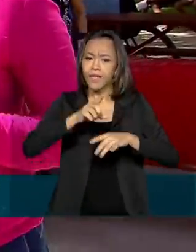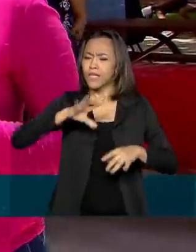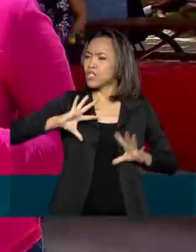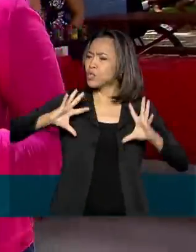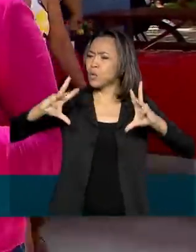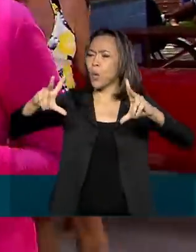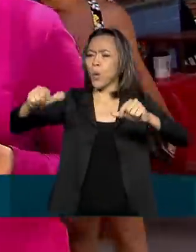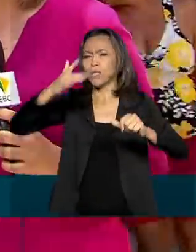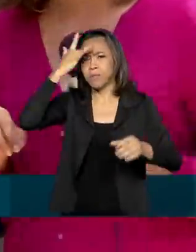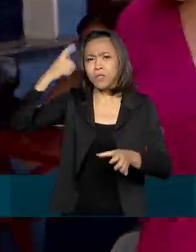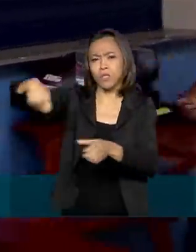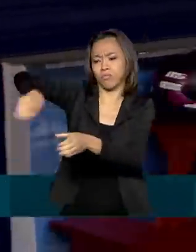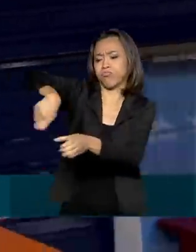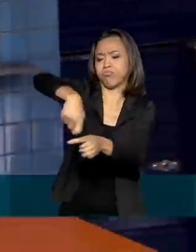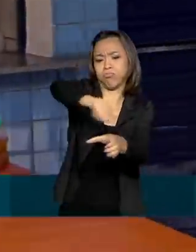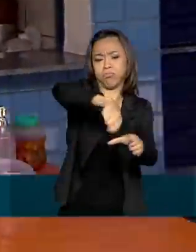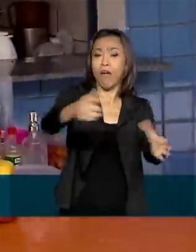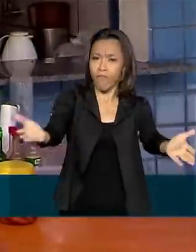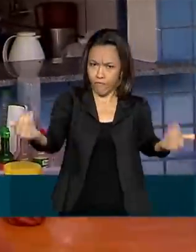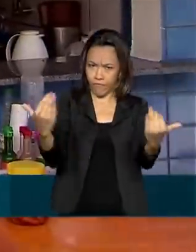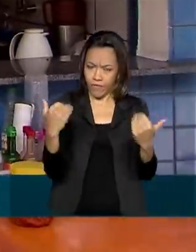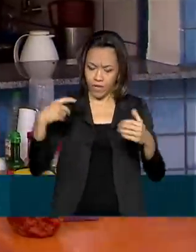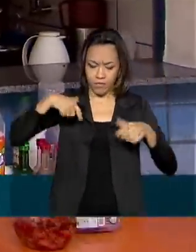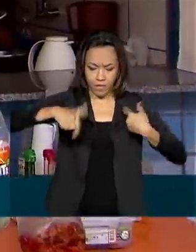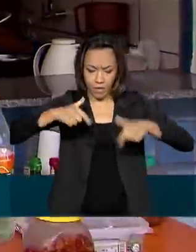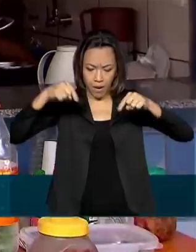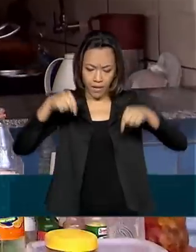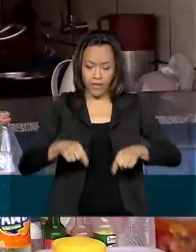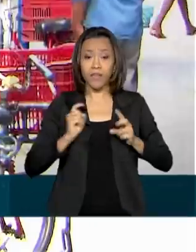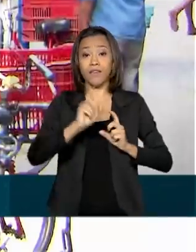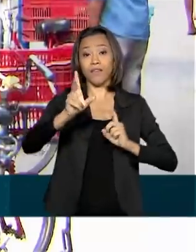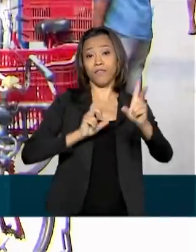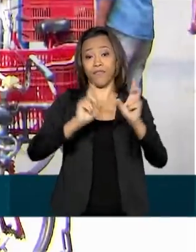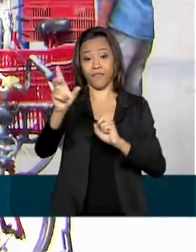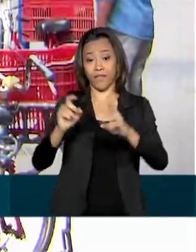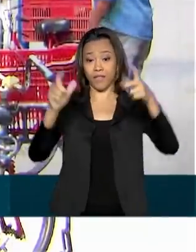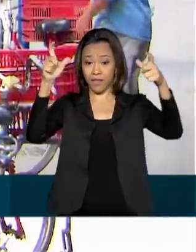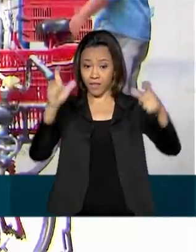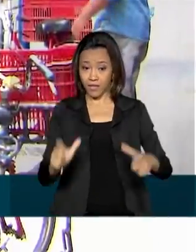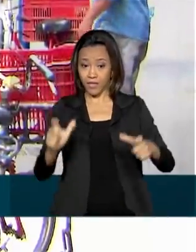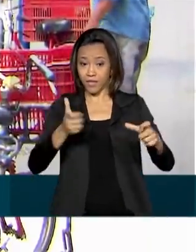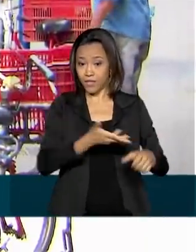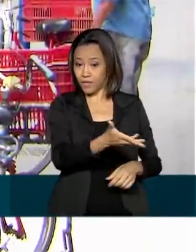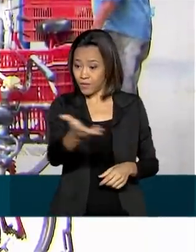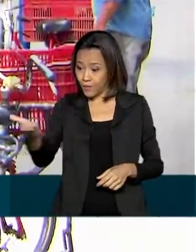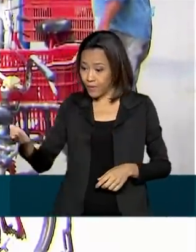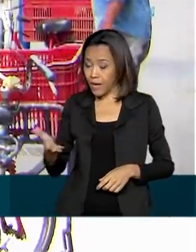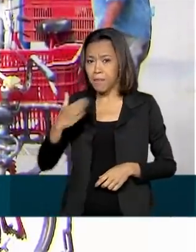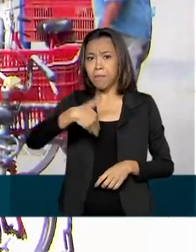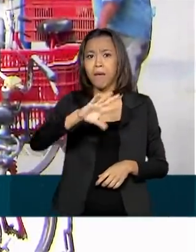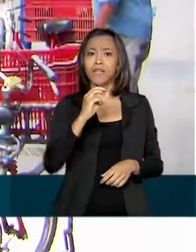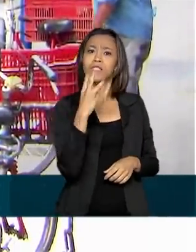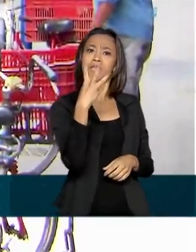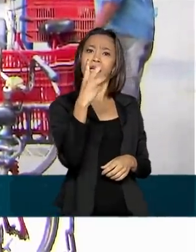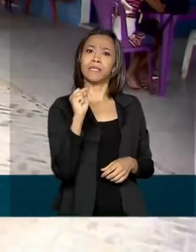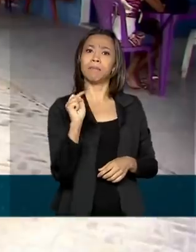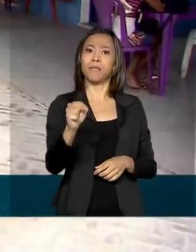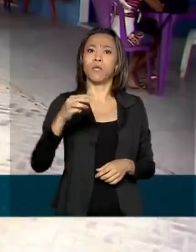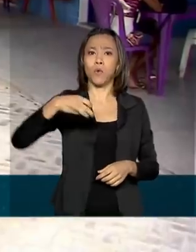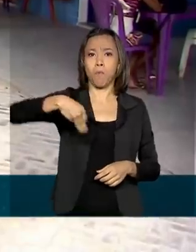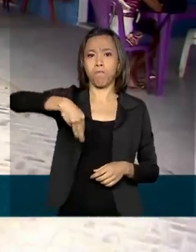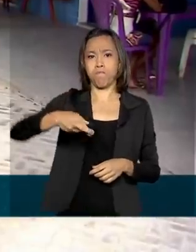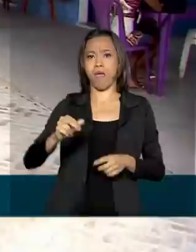paneleiros venham trabalhar e vender esse prato típico aqui nessa área de mais de 3 mil metros quadrados.